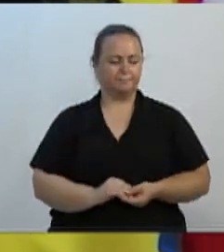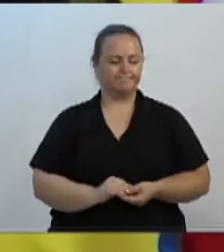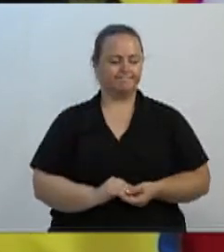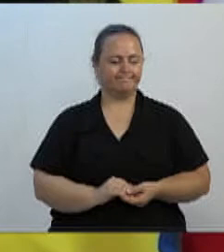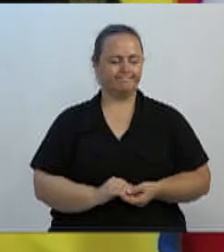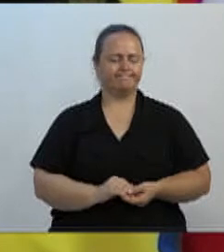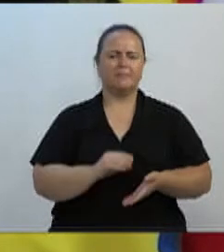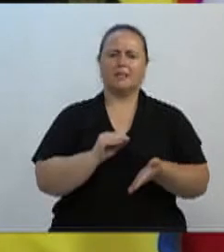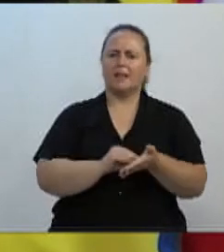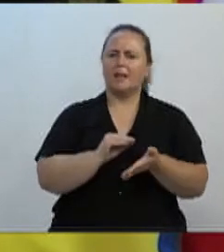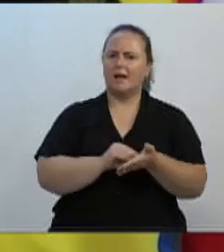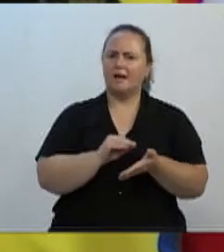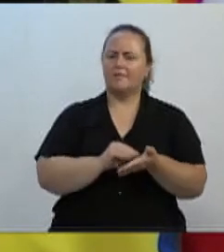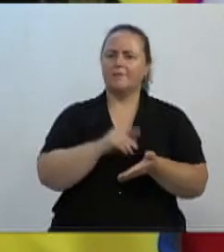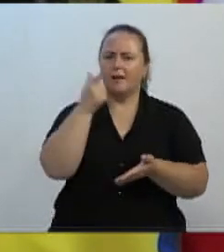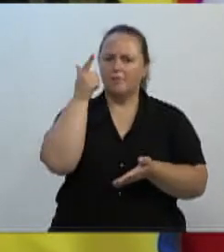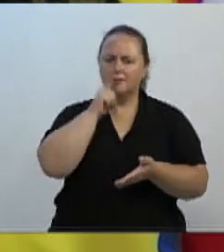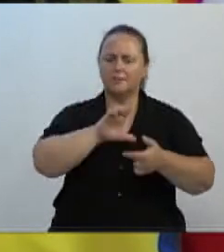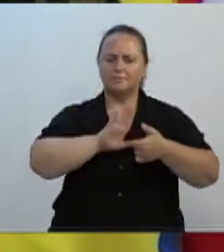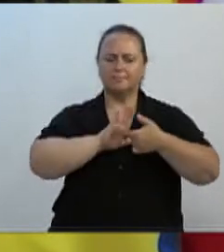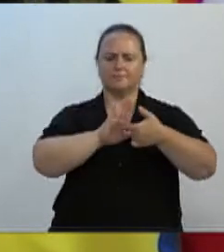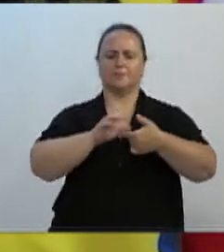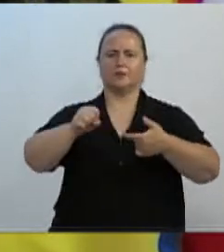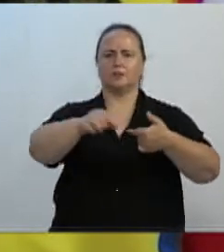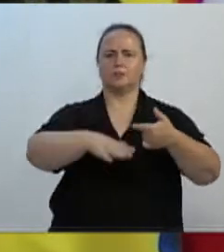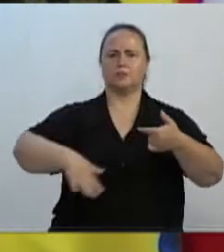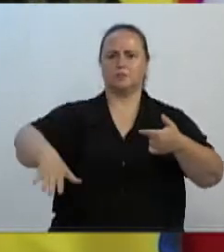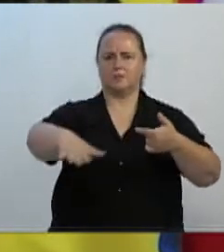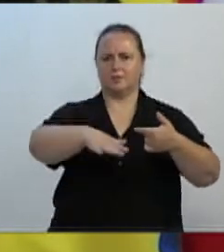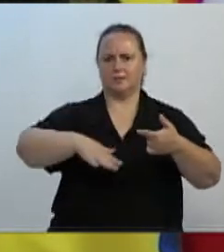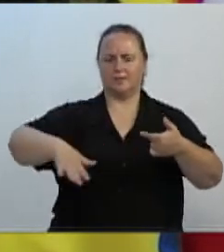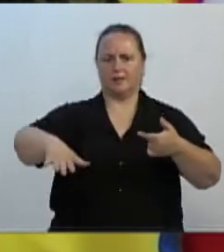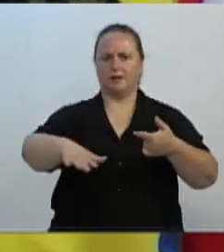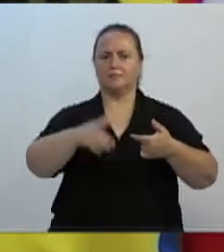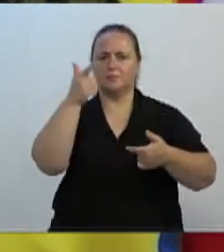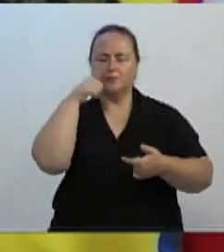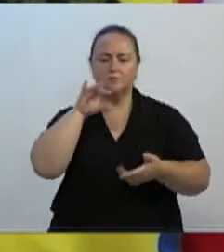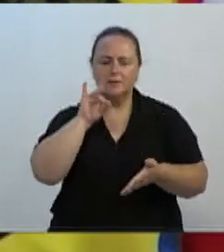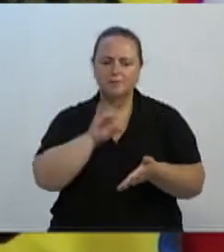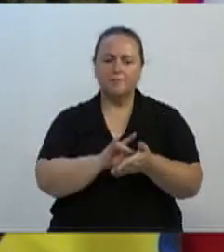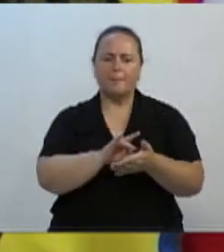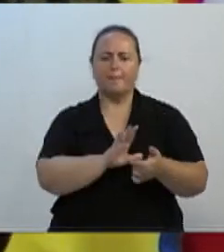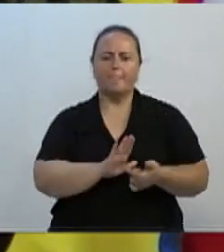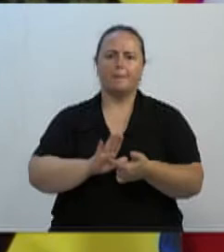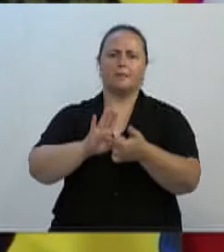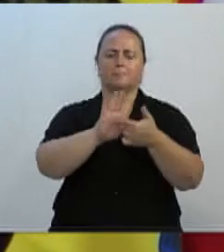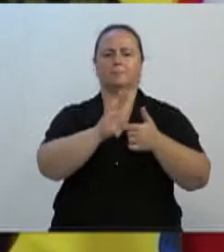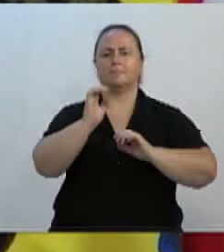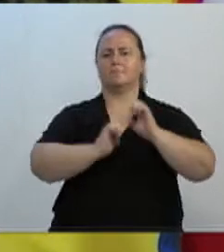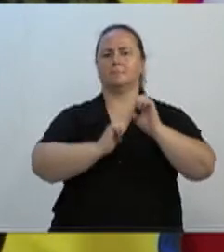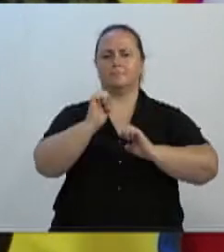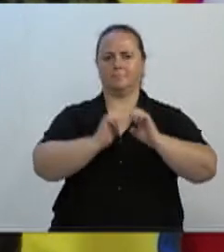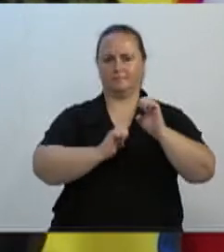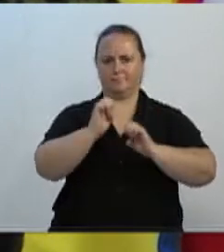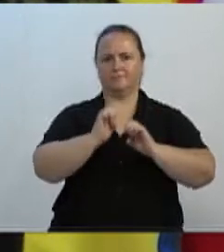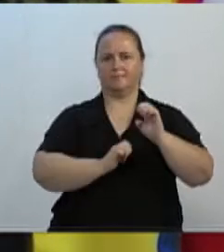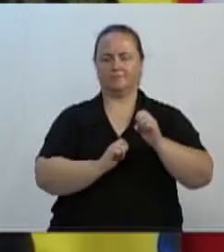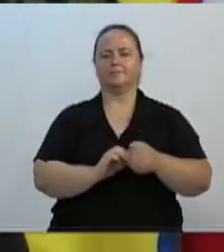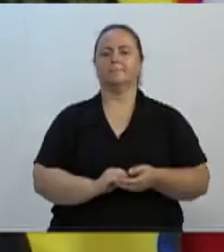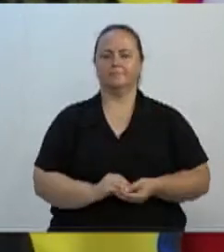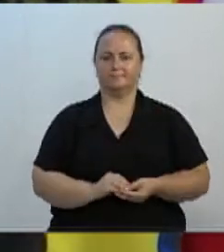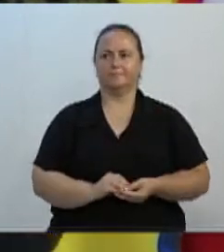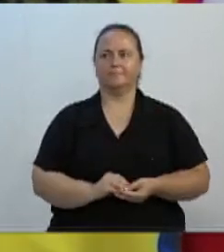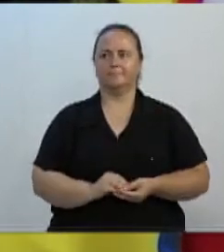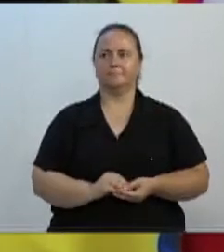a sociedade contábil como uma sociedade empresarial. E isso é um equívoco. Por quê?